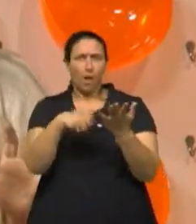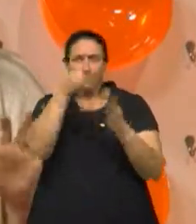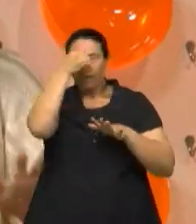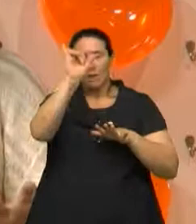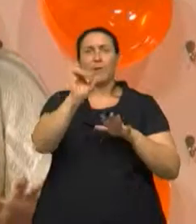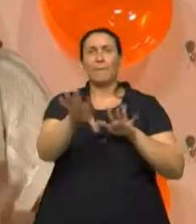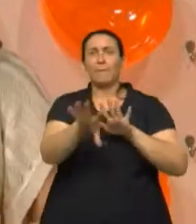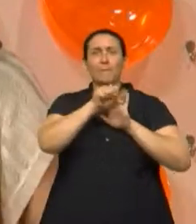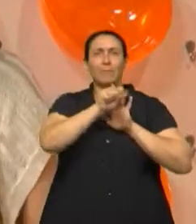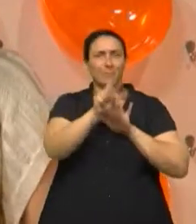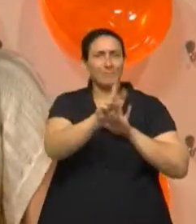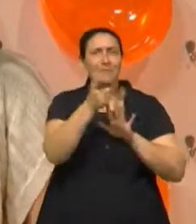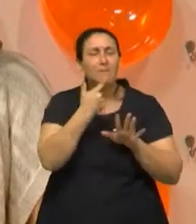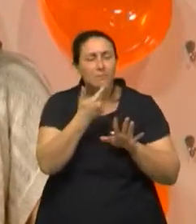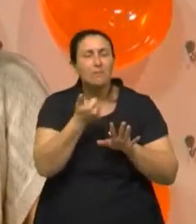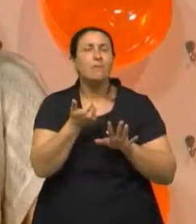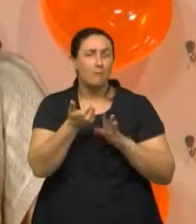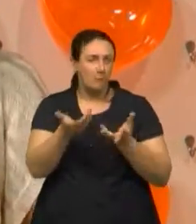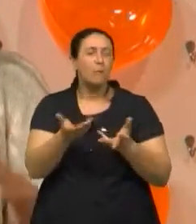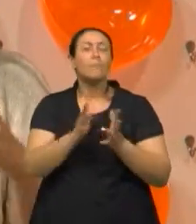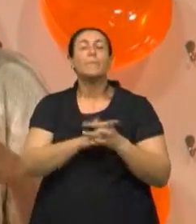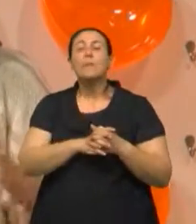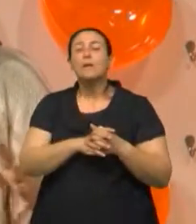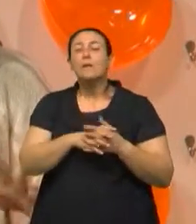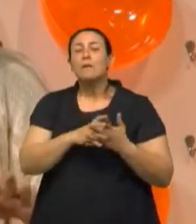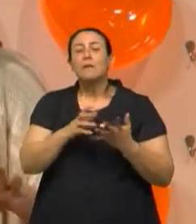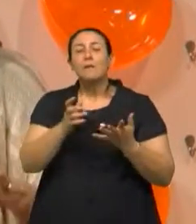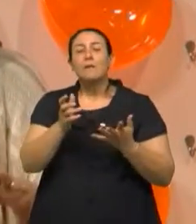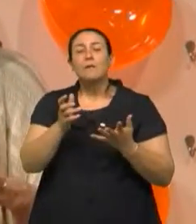né? Já serve como uma barreira para não ter contato com sangue.